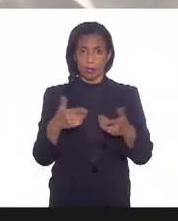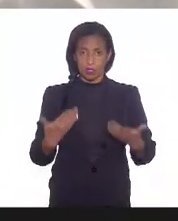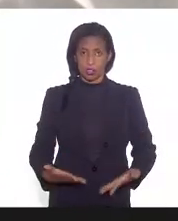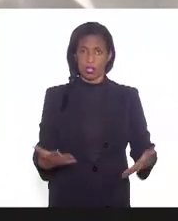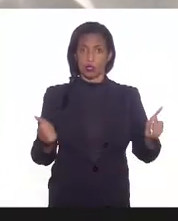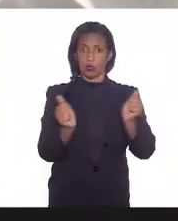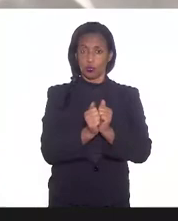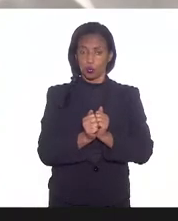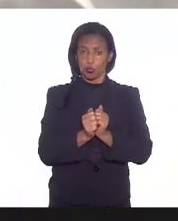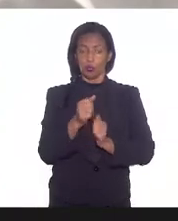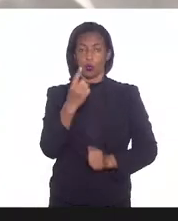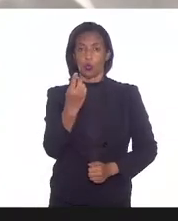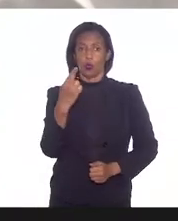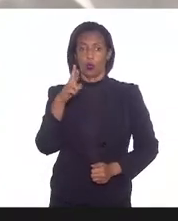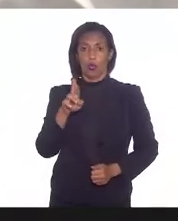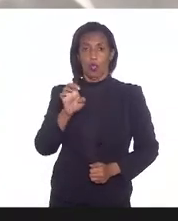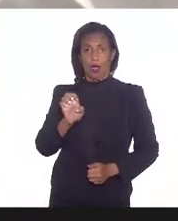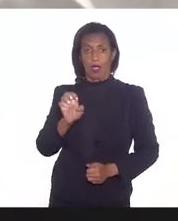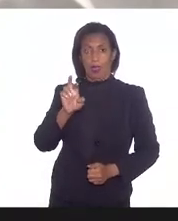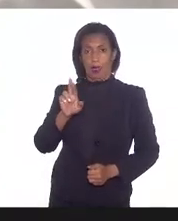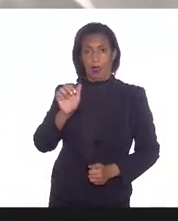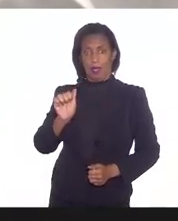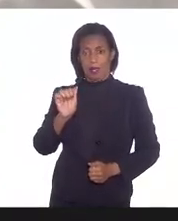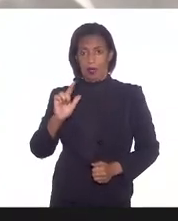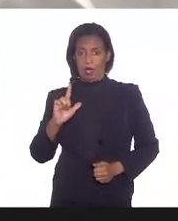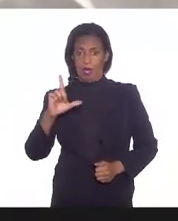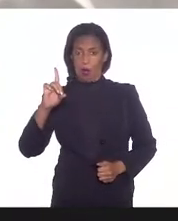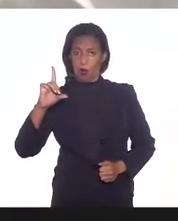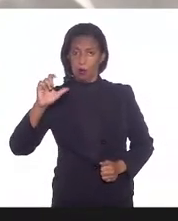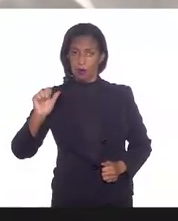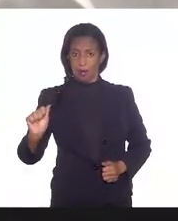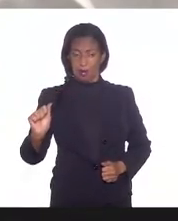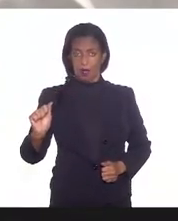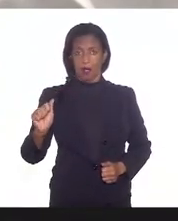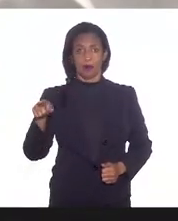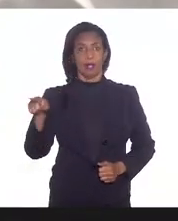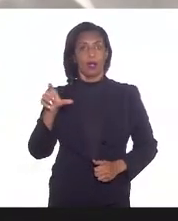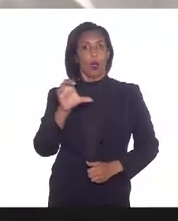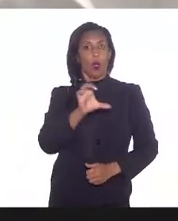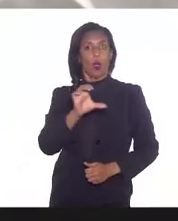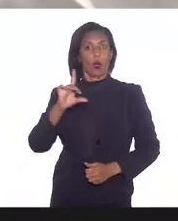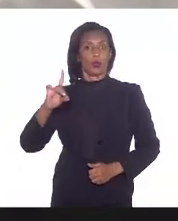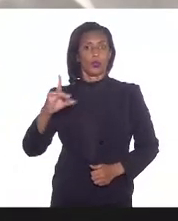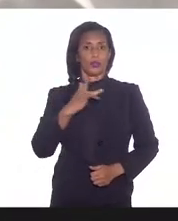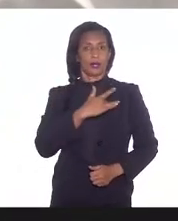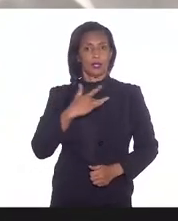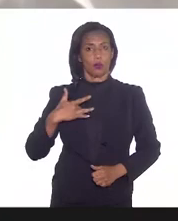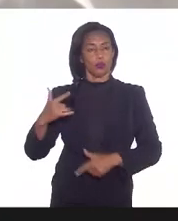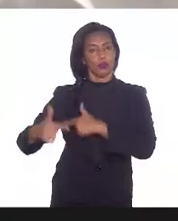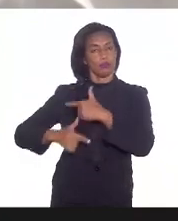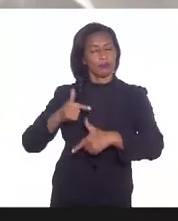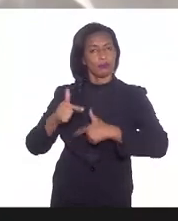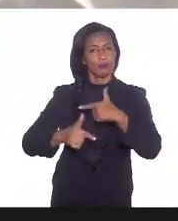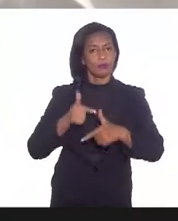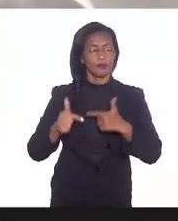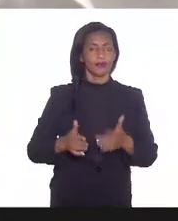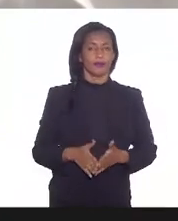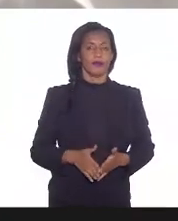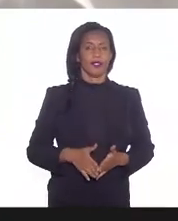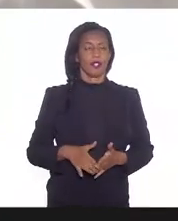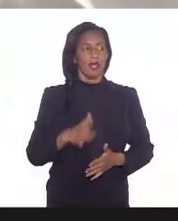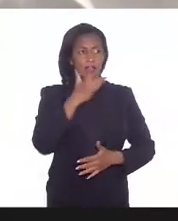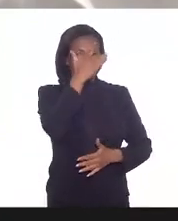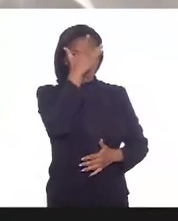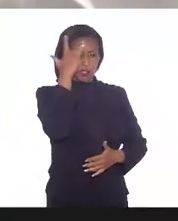conosco a doutora Heralda Ferreira, que é da Coordenação da Saúde do Trabalhador. As